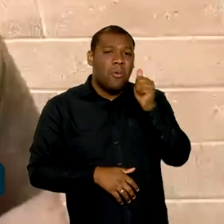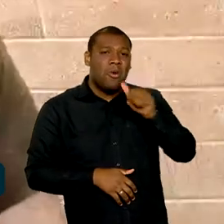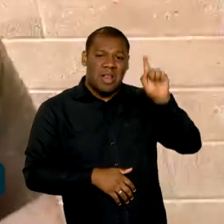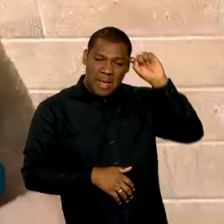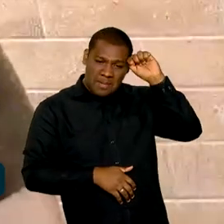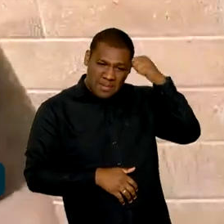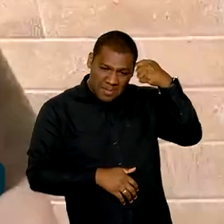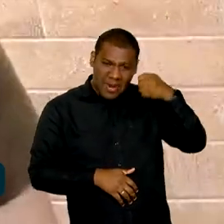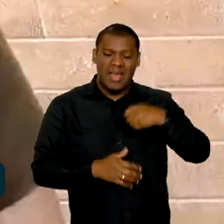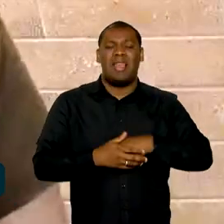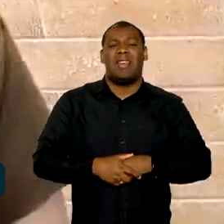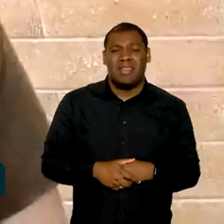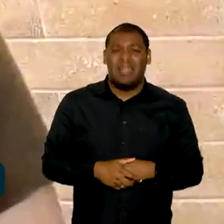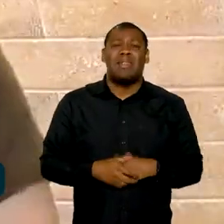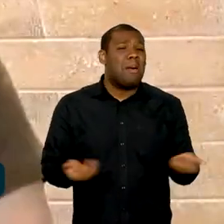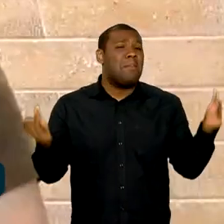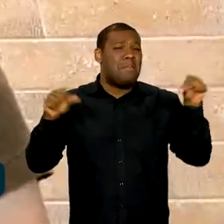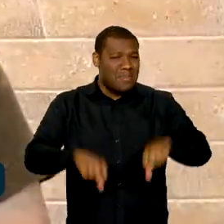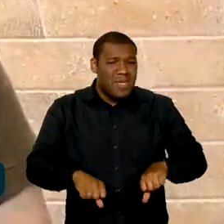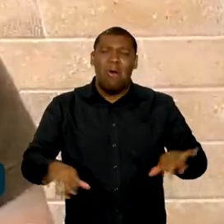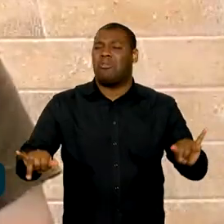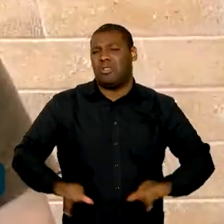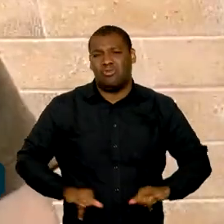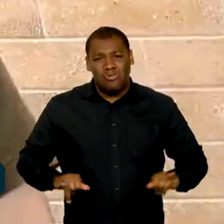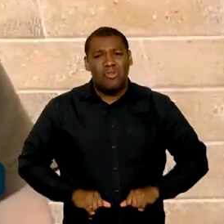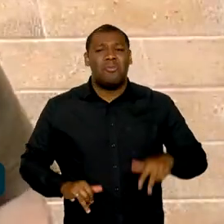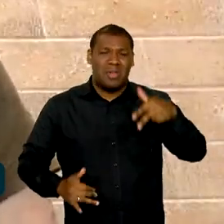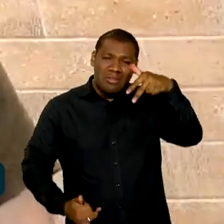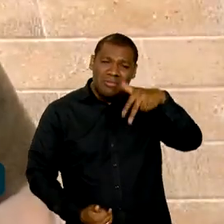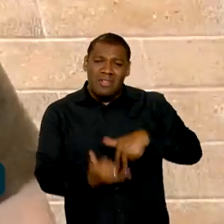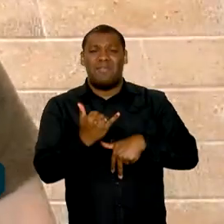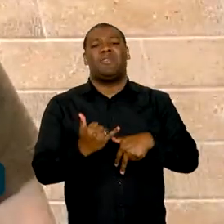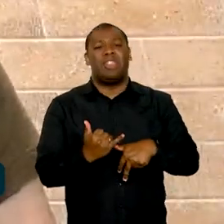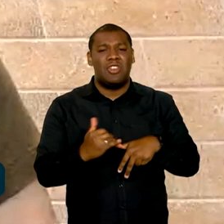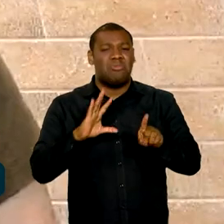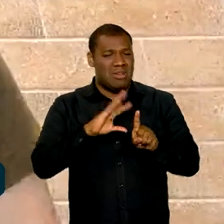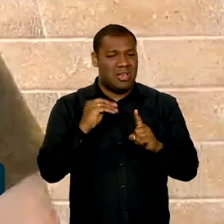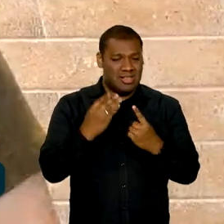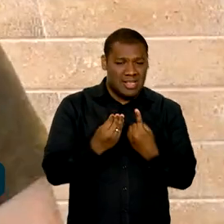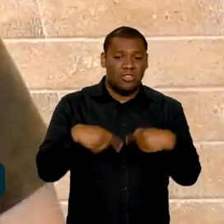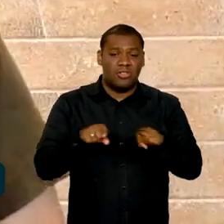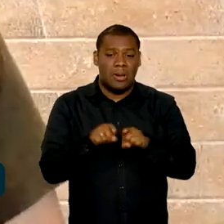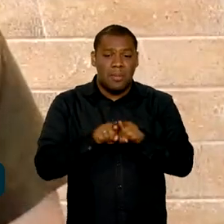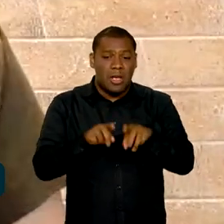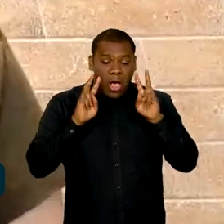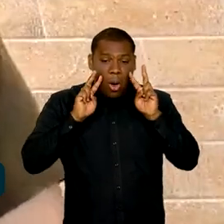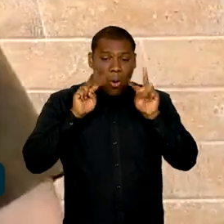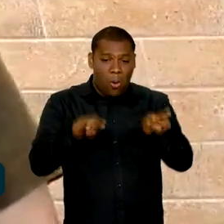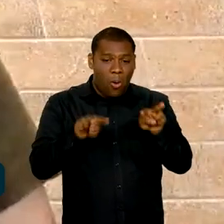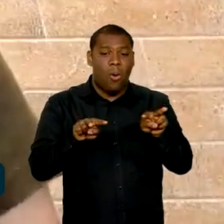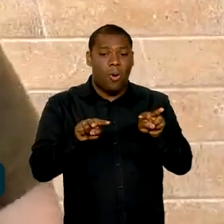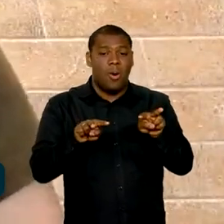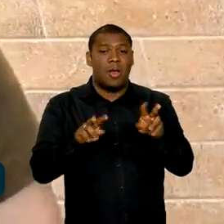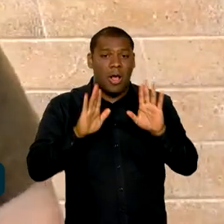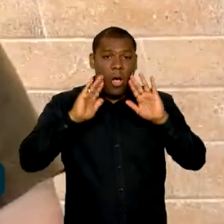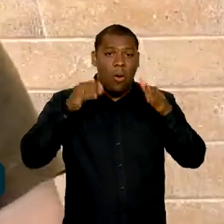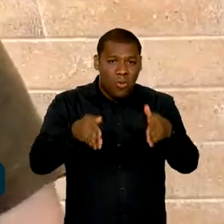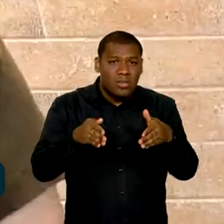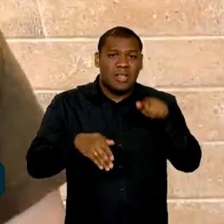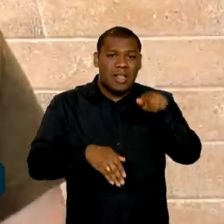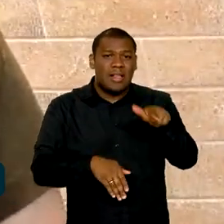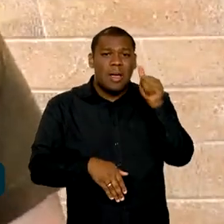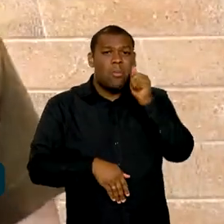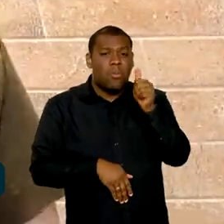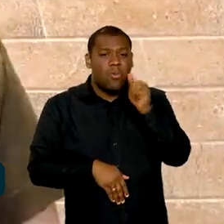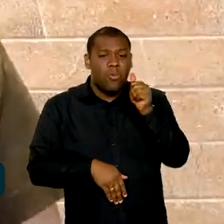são as principais vítimas de assédio sexual. E a gente tem que ter um olhar também muito especial para as mulheres